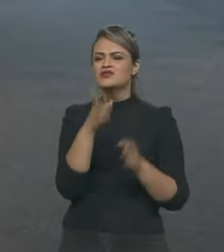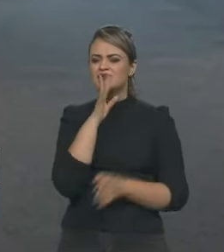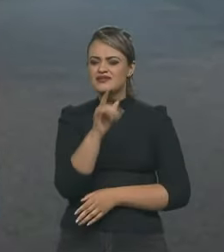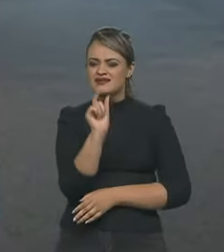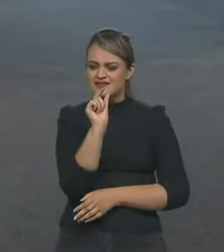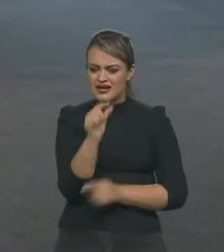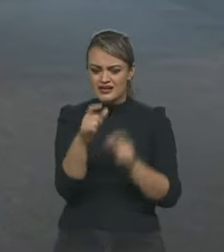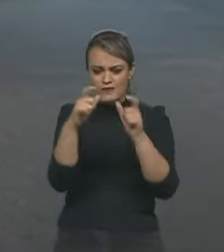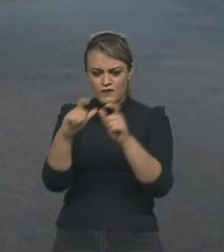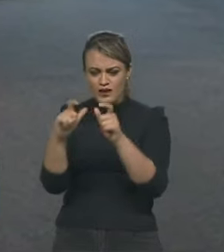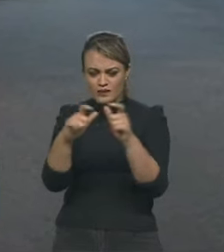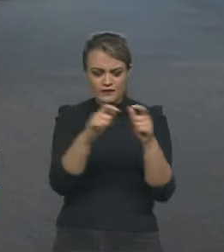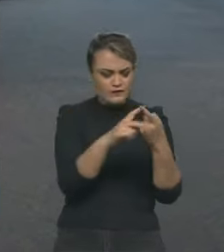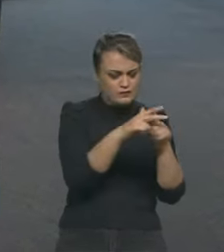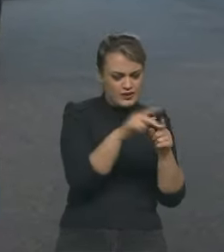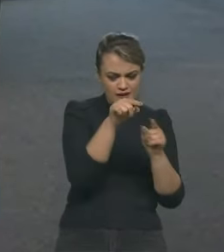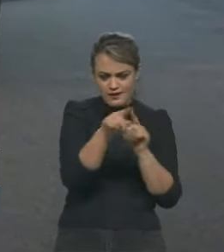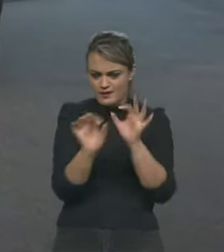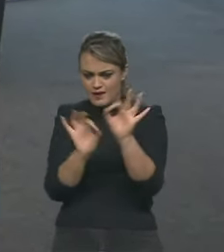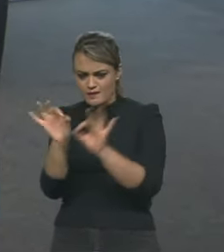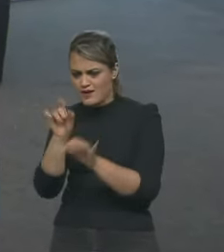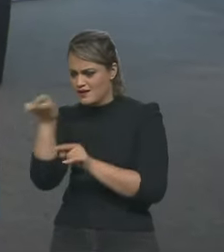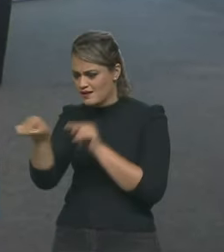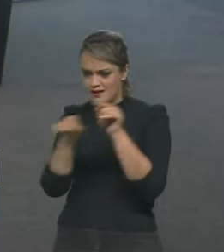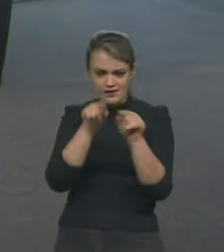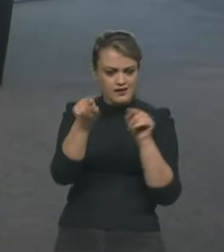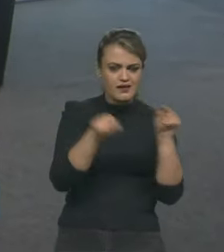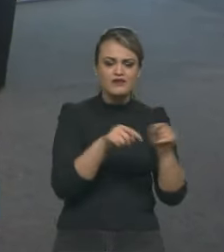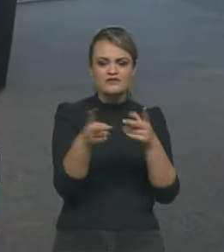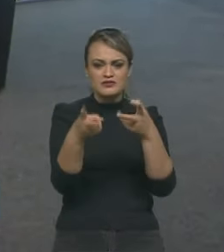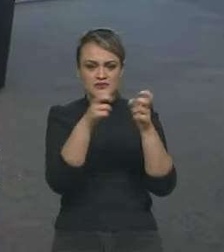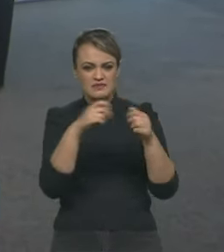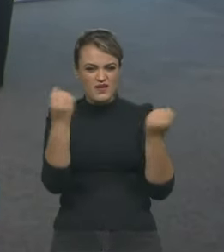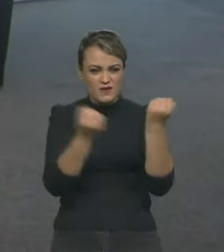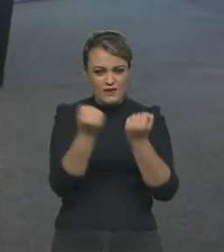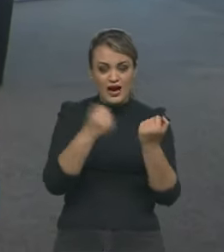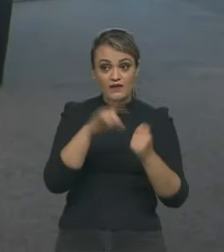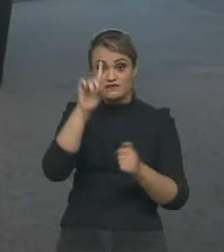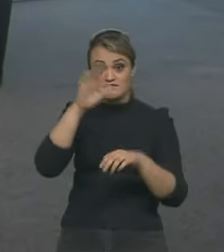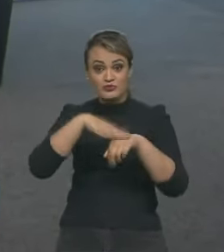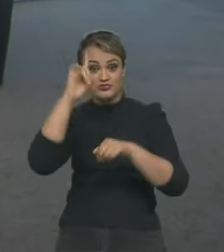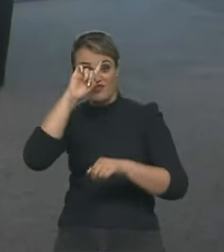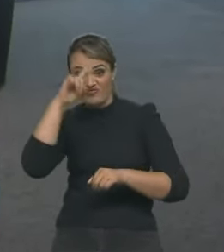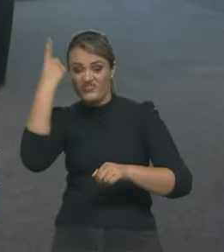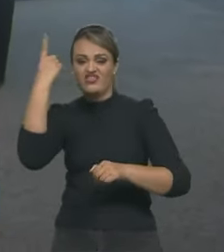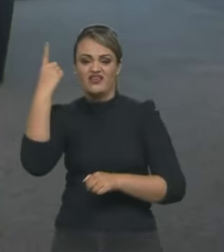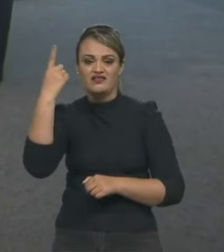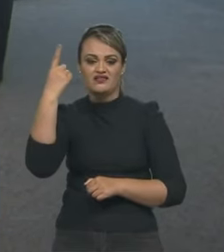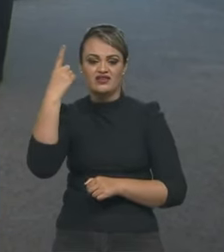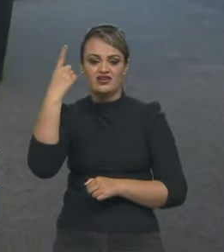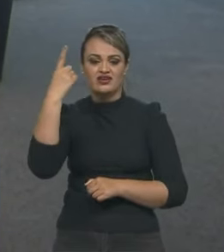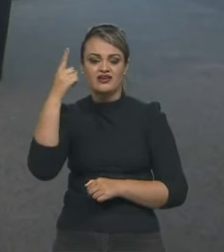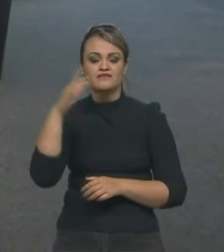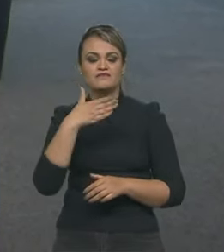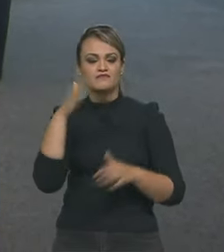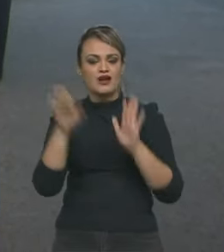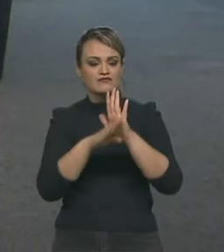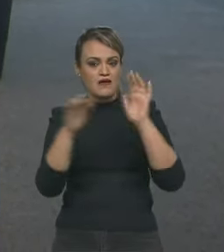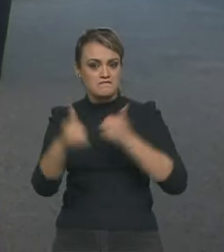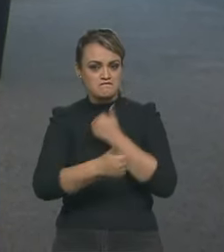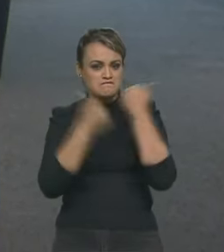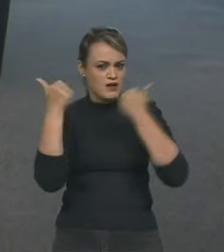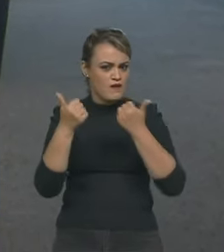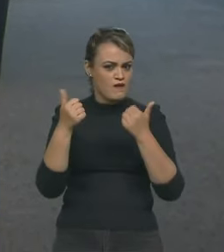pedacinho, olha, vamos mudar isso aqui, vamos arrumar aquilo ali, o que você percebia do carro, e até o que você inventava nesse processo, para melhorar essa